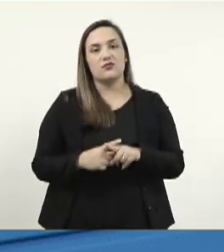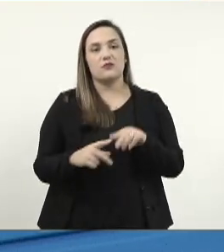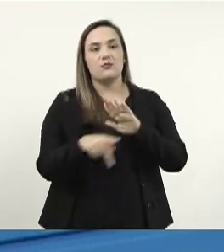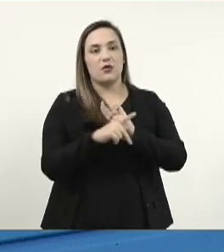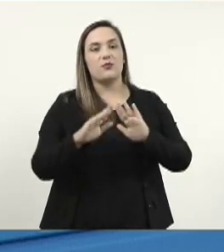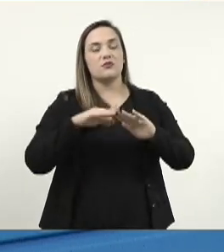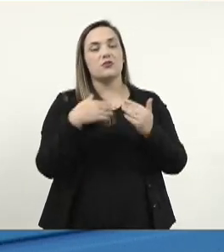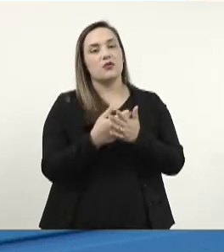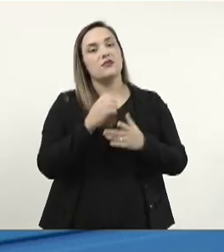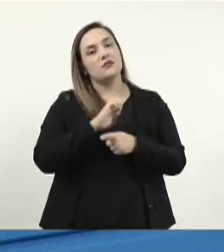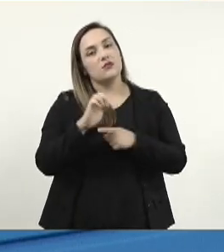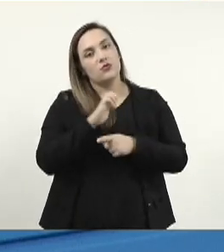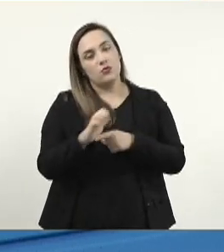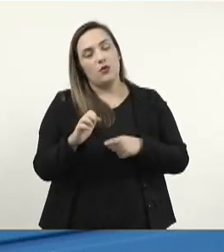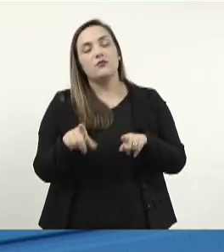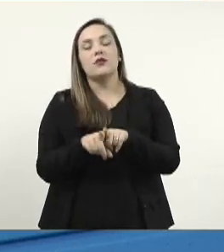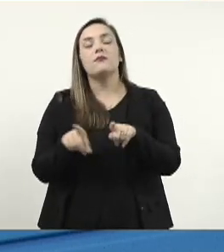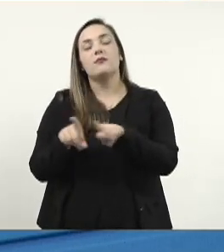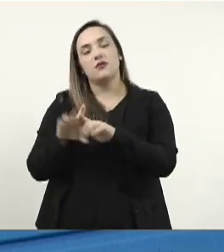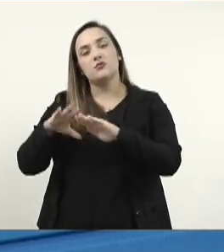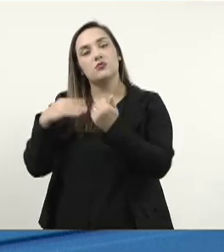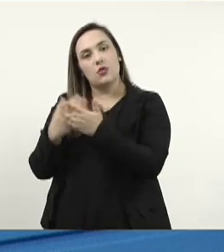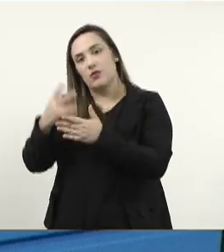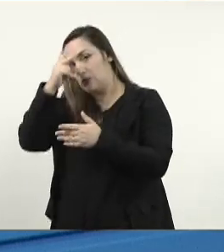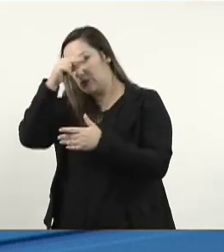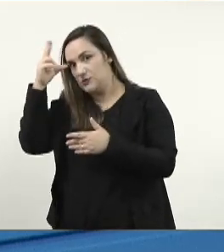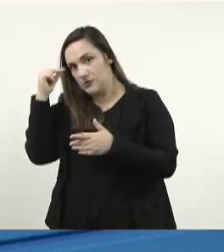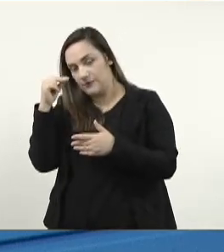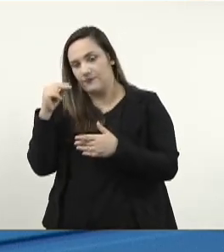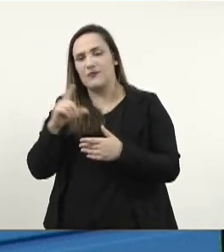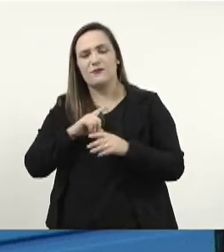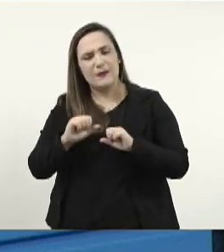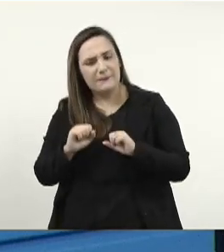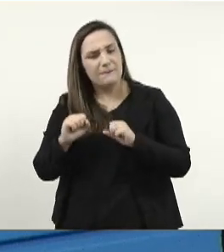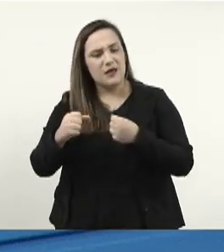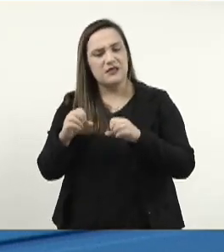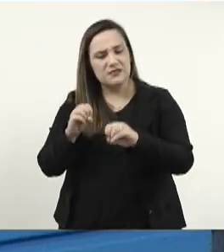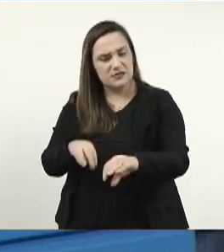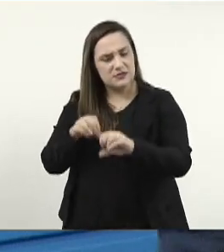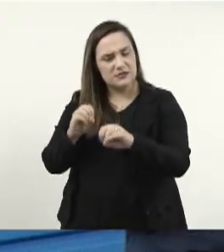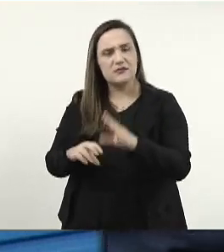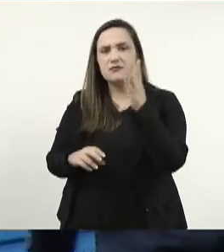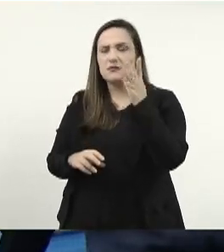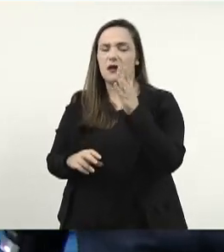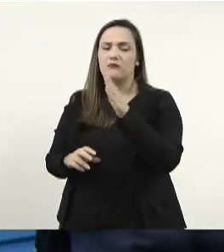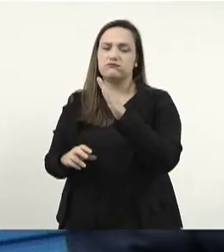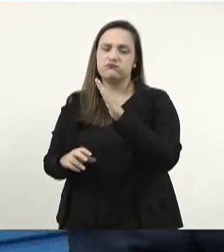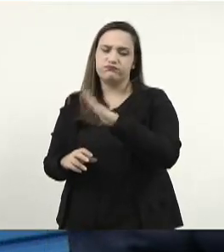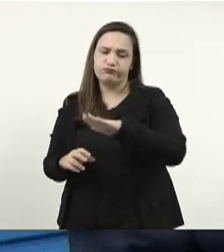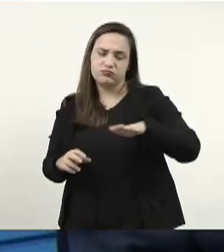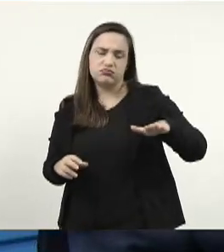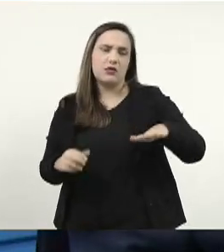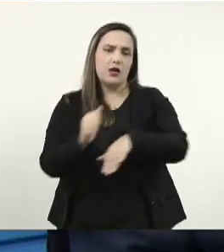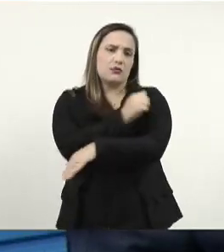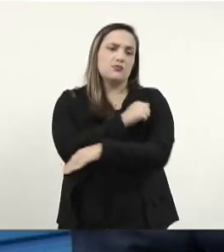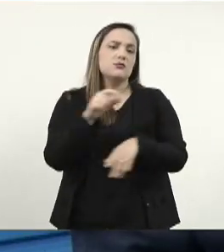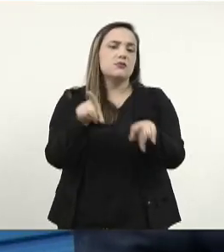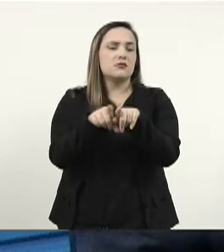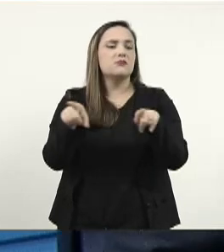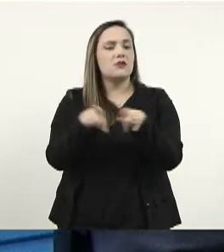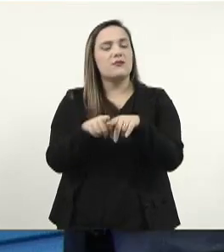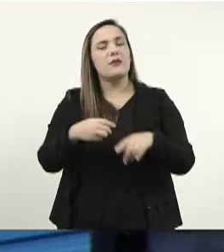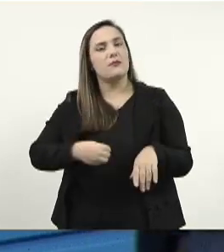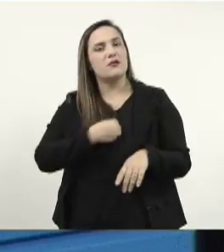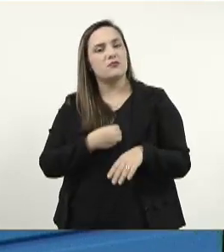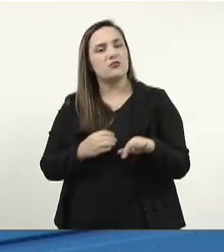estadual de ensino e da rede municipal, dedicou sua vida ao ensino e participou ativamente da